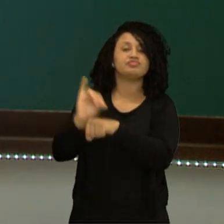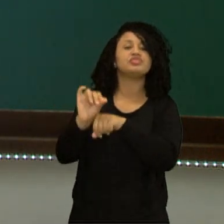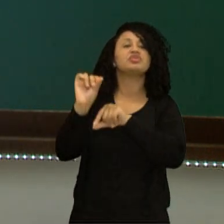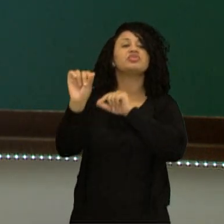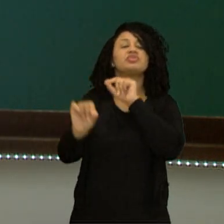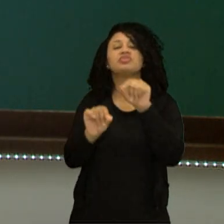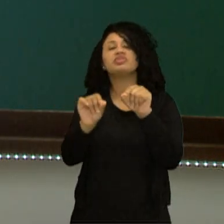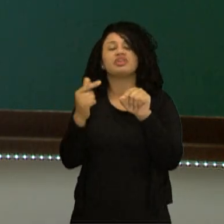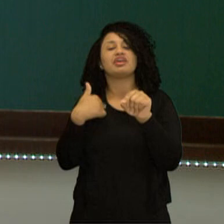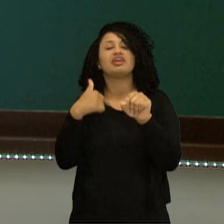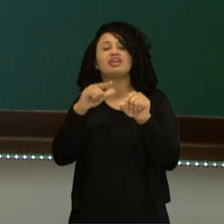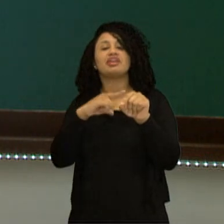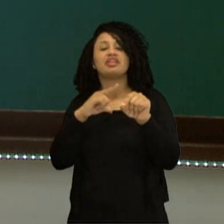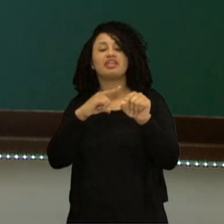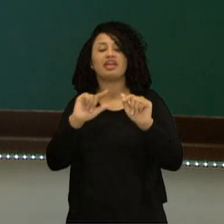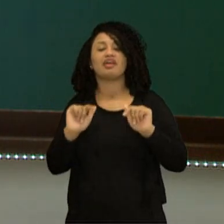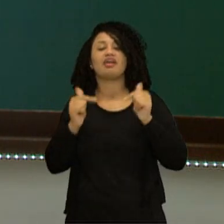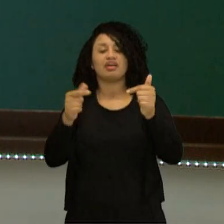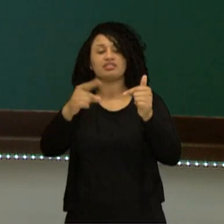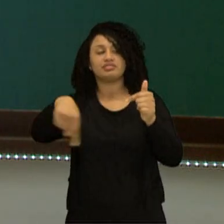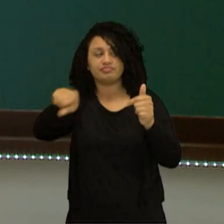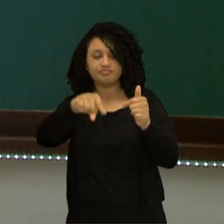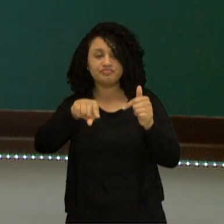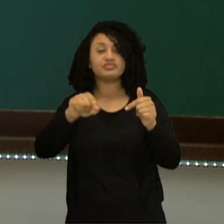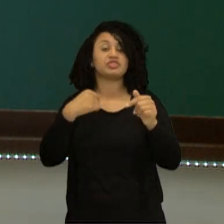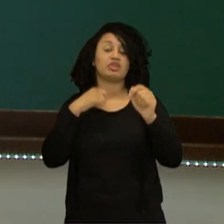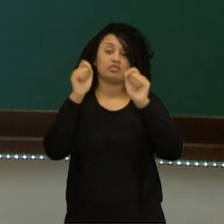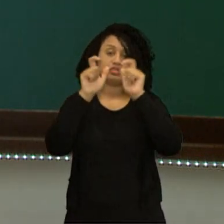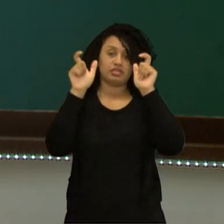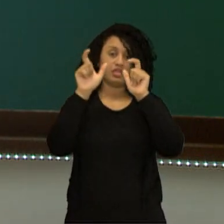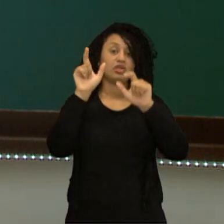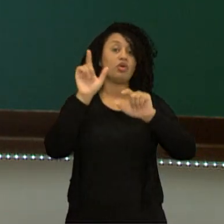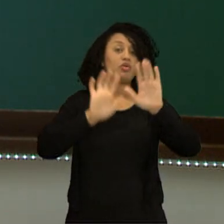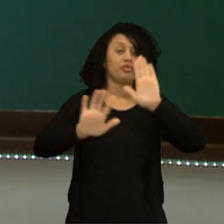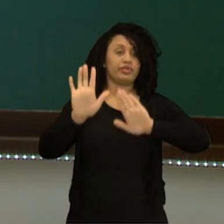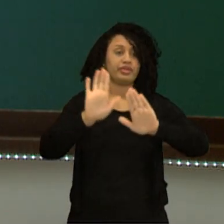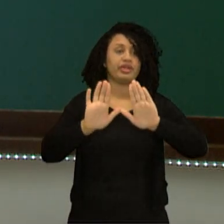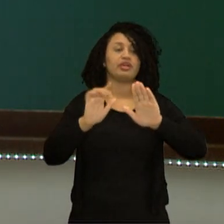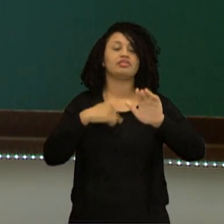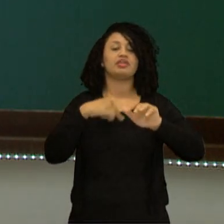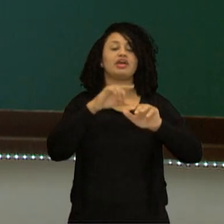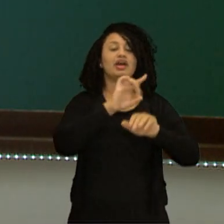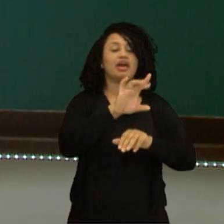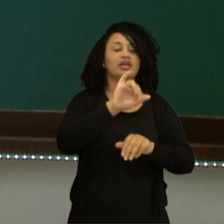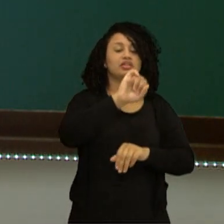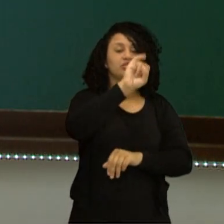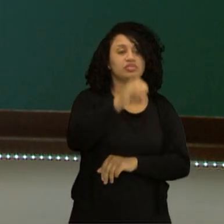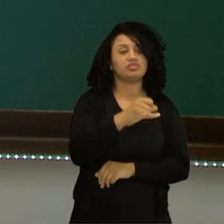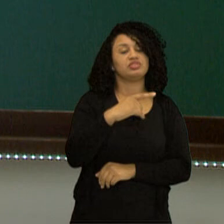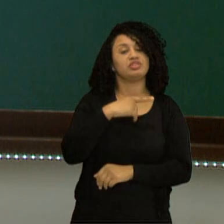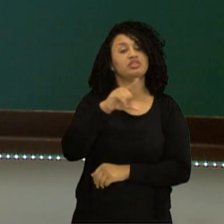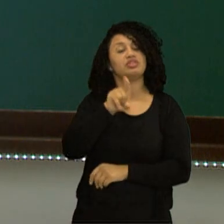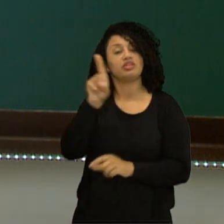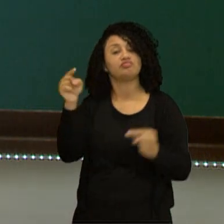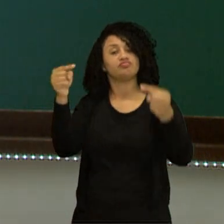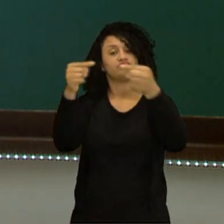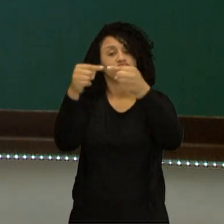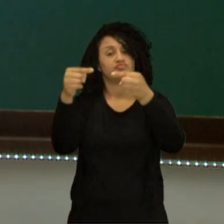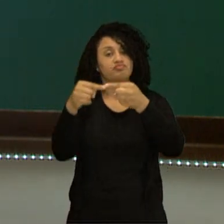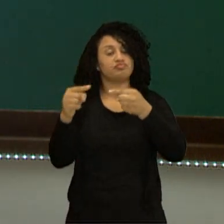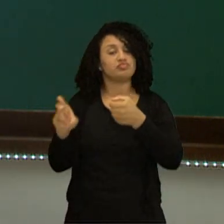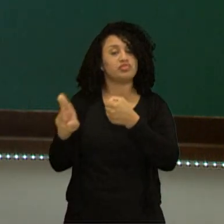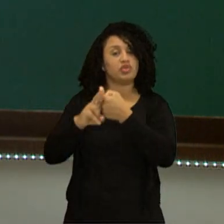aqueles que vão sofrer a ação. Presta atenção, cuidado. Cada sujeito tem o seu object pronoun.